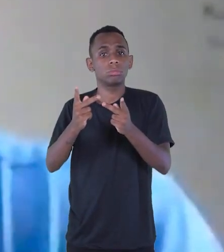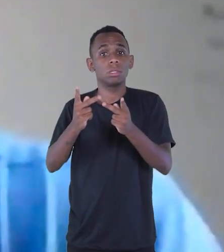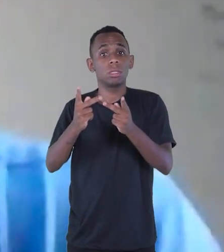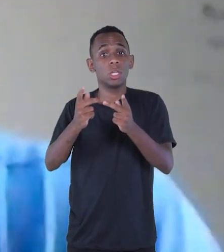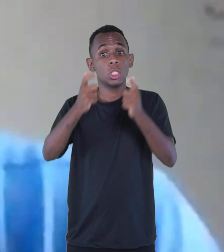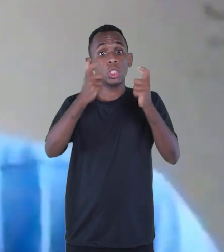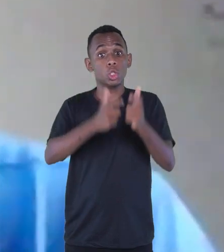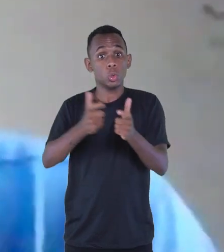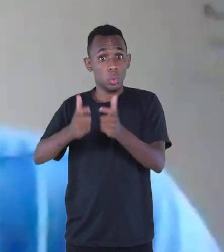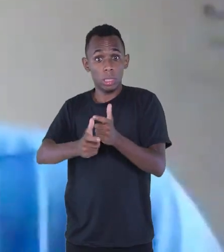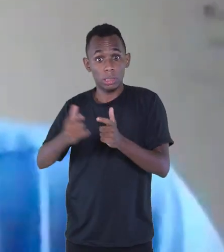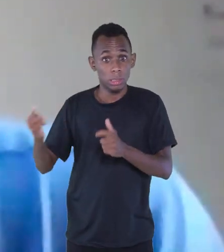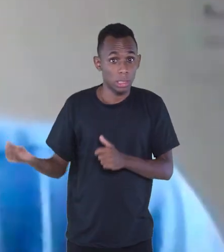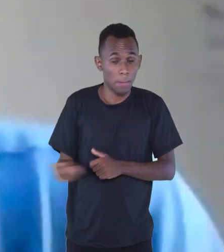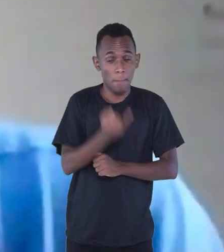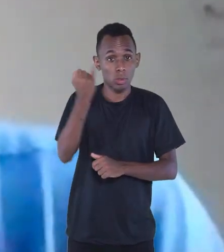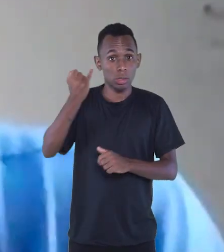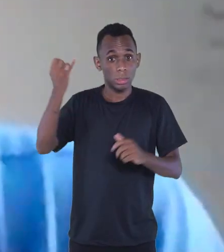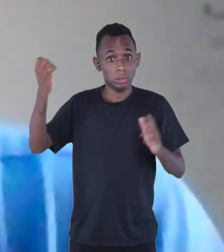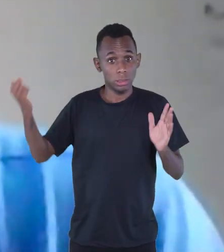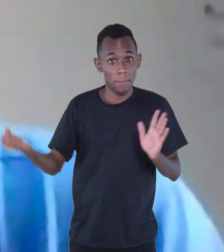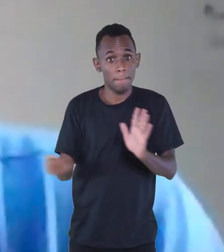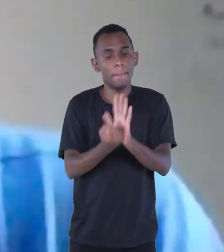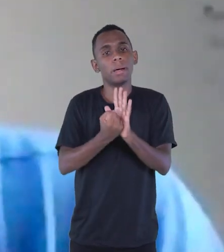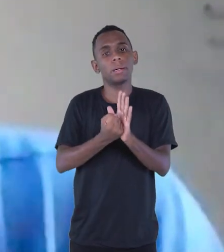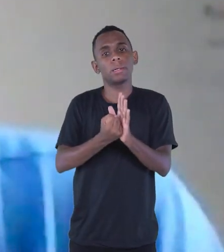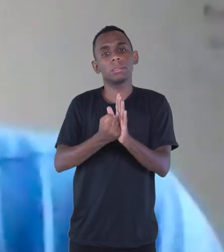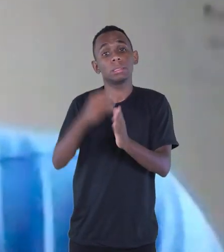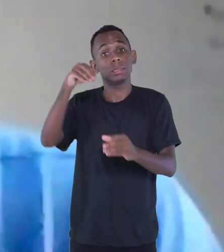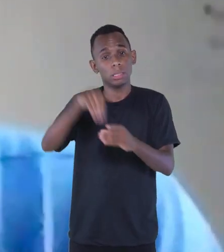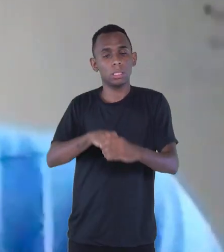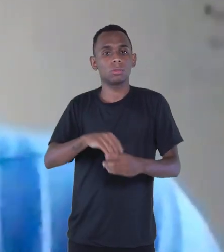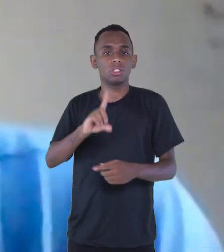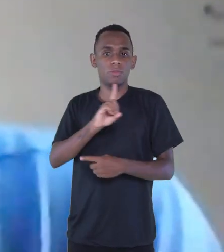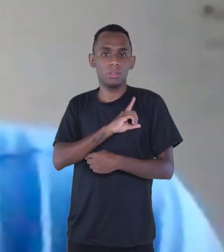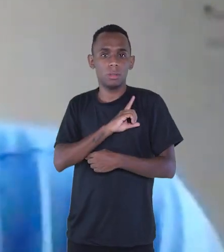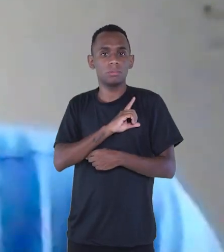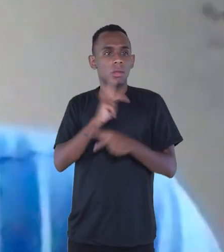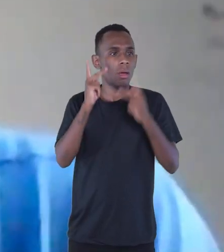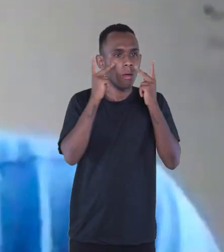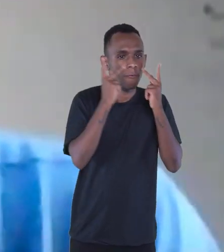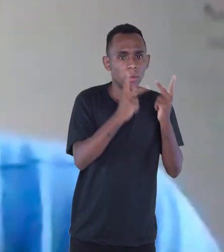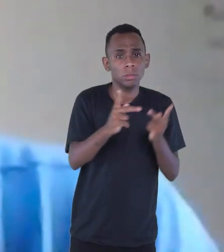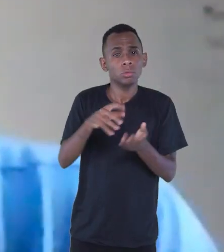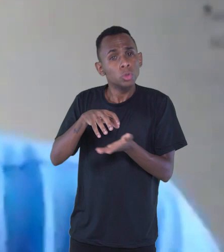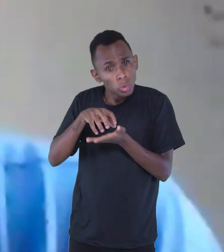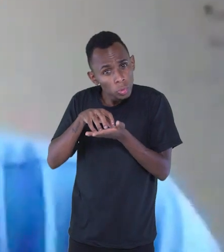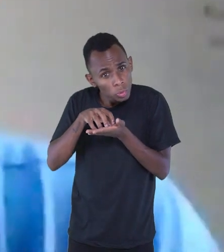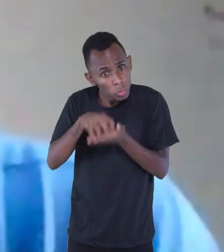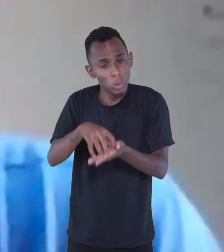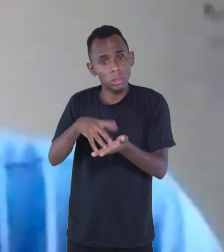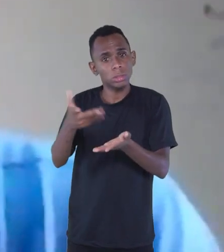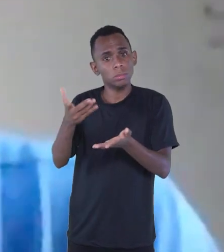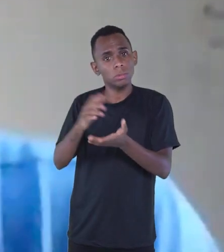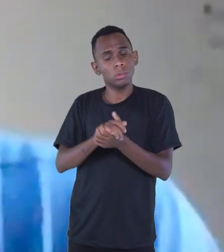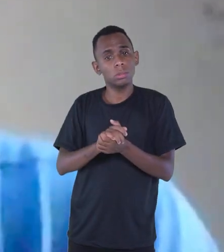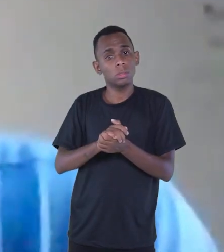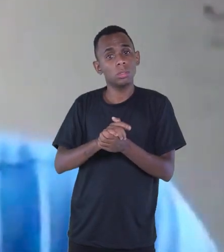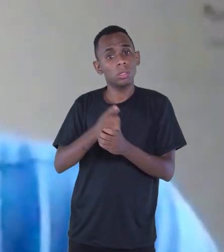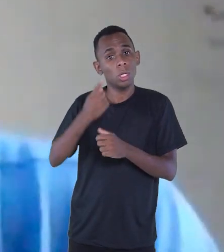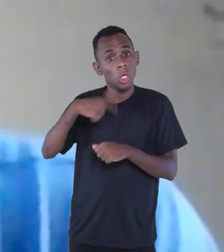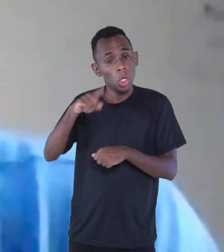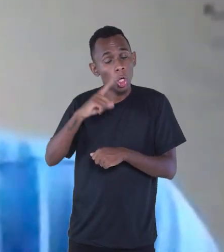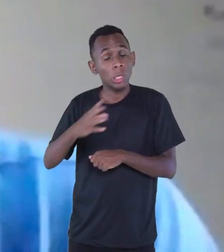bens tombados. Fazemos turismo dentro da própria cidade. Nós fazemos turismo dentro da própria cidade. então a gente tenta